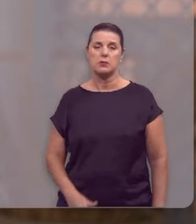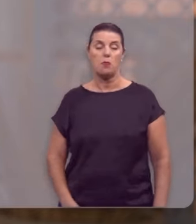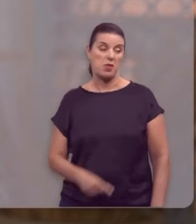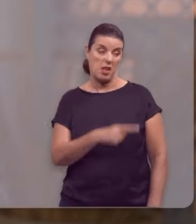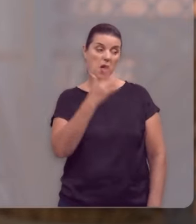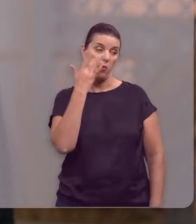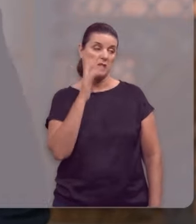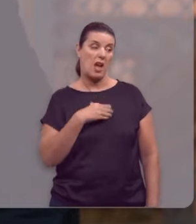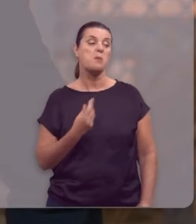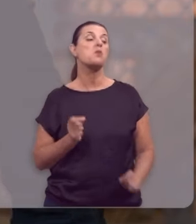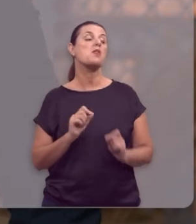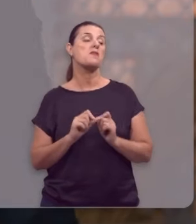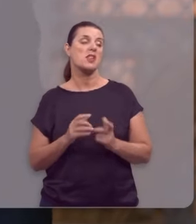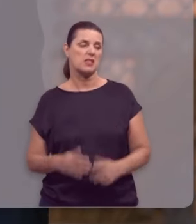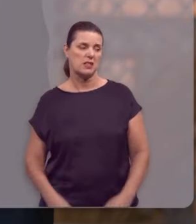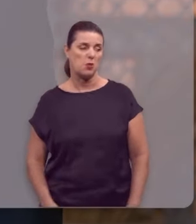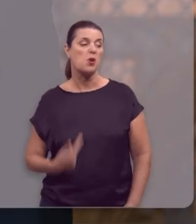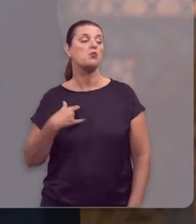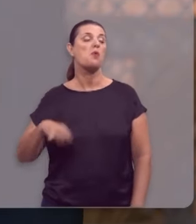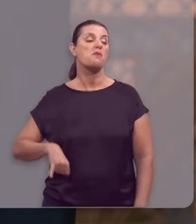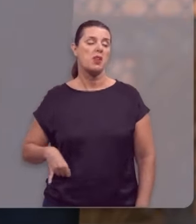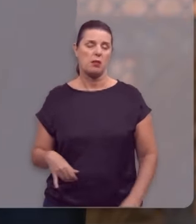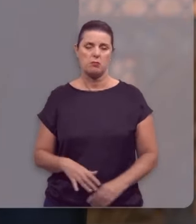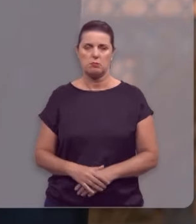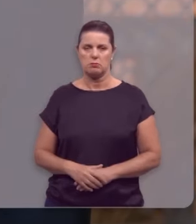O senhor não sabe o que eu passei, o que eu sofri.